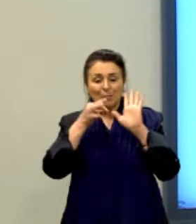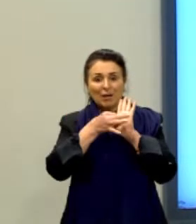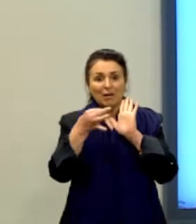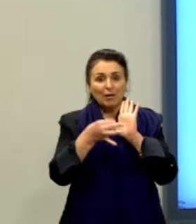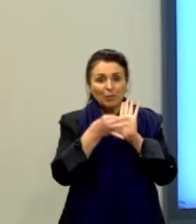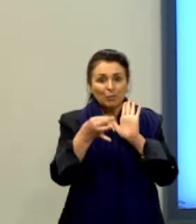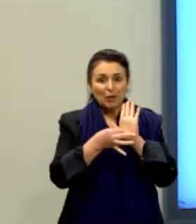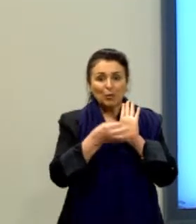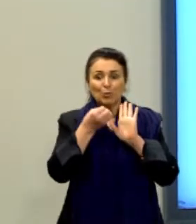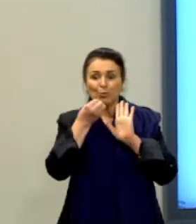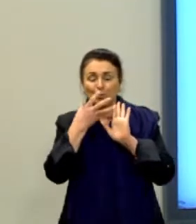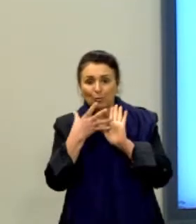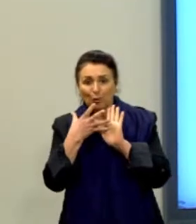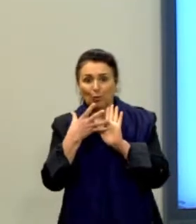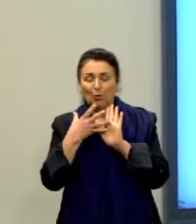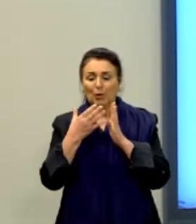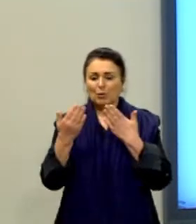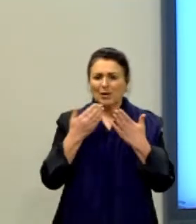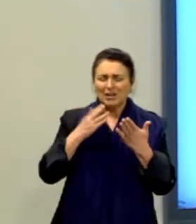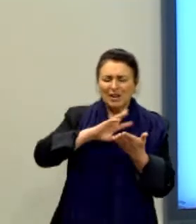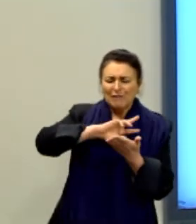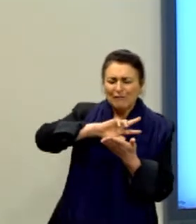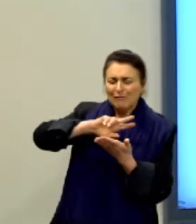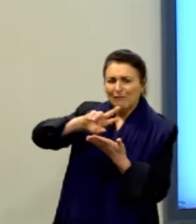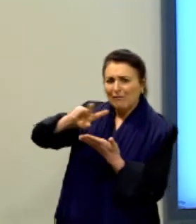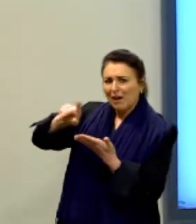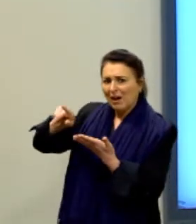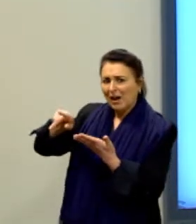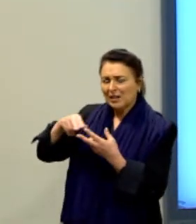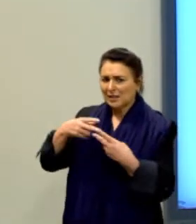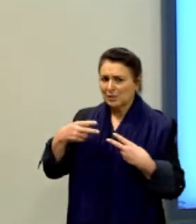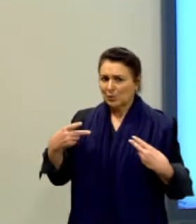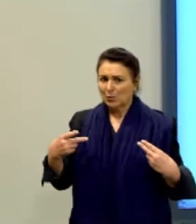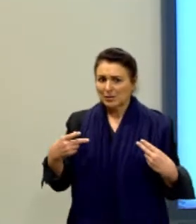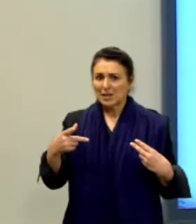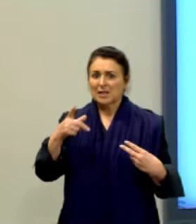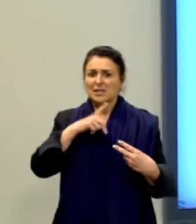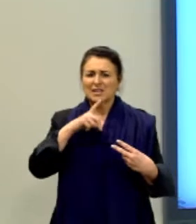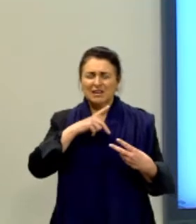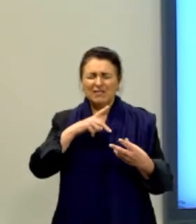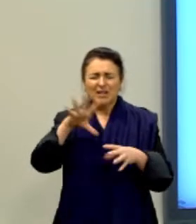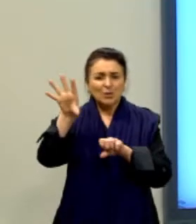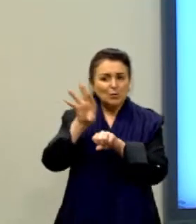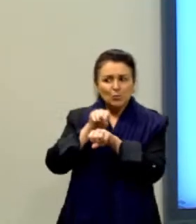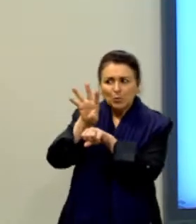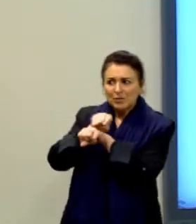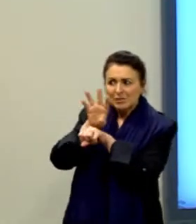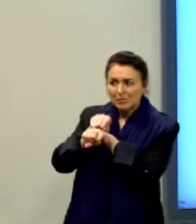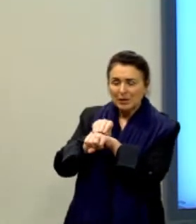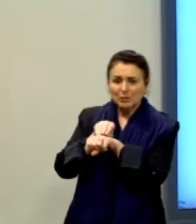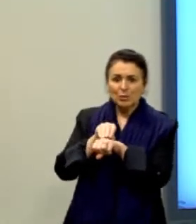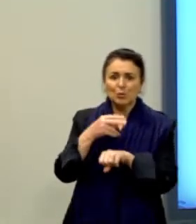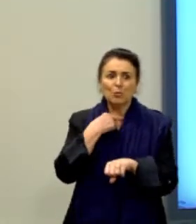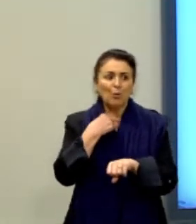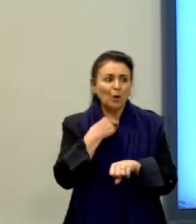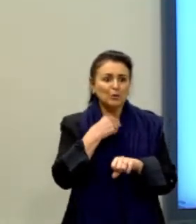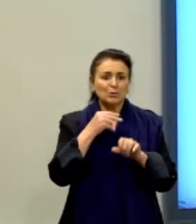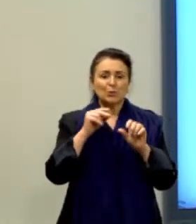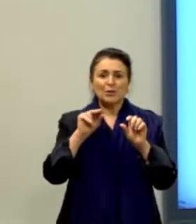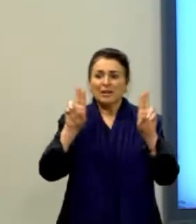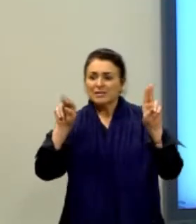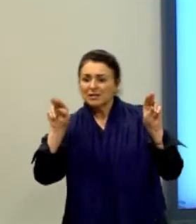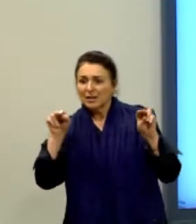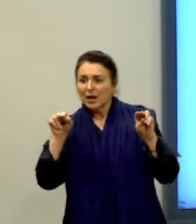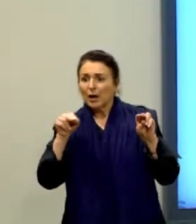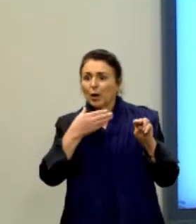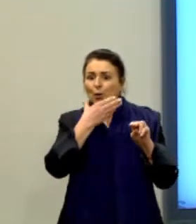utiliza várias questões, tá? Com respaldo na área dos conhecimentos, ou seja, eu não posso citar o seu Zé do Mercado da